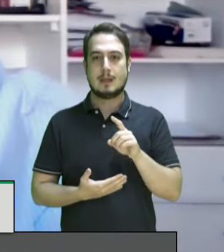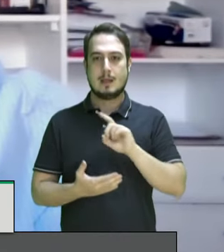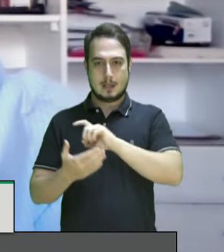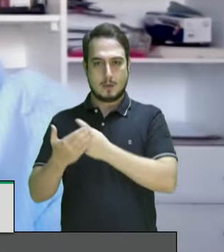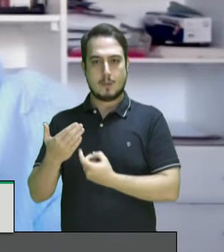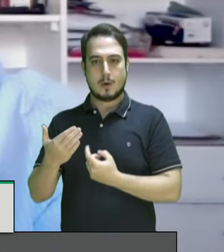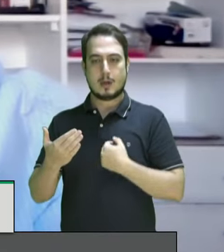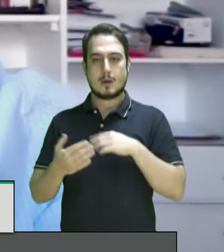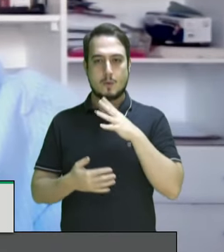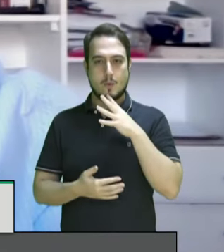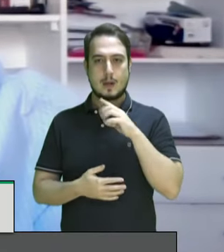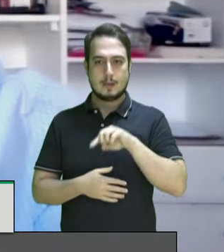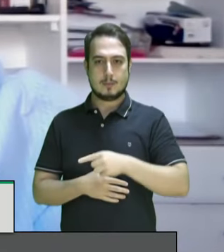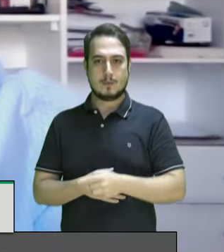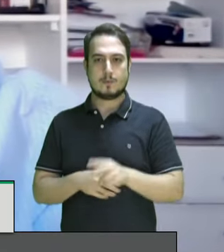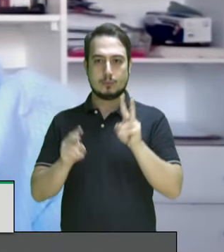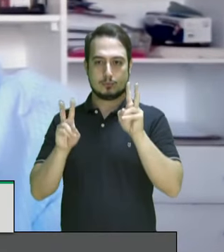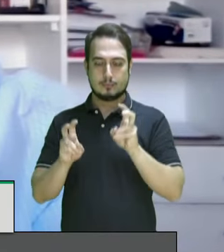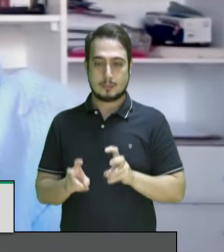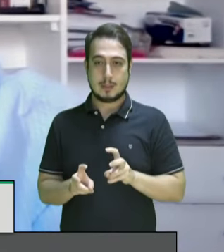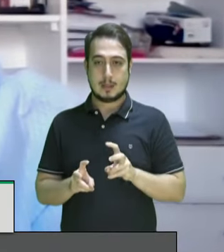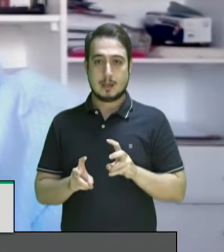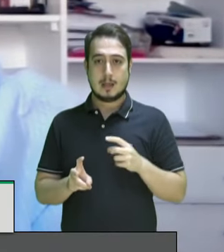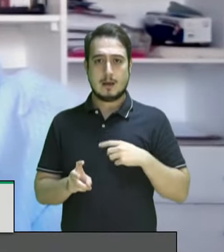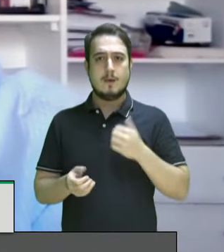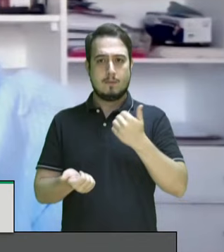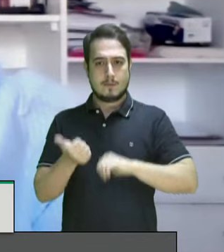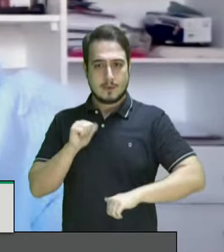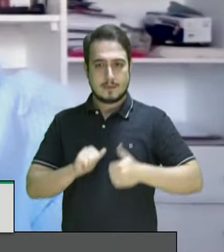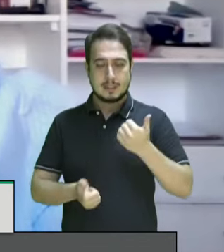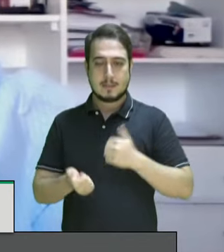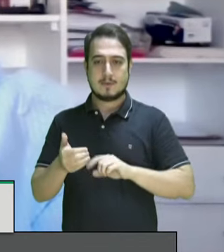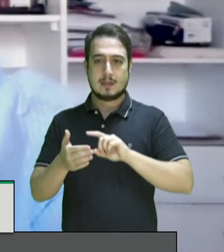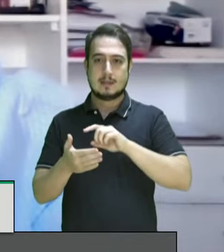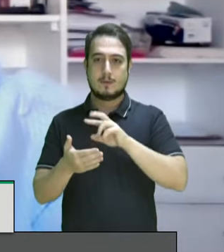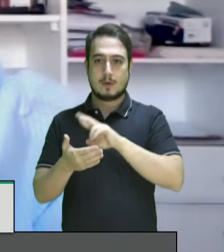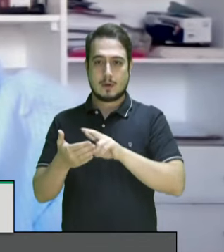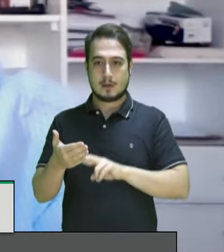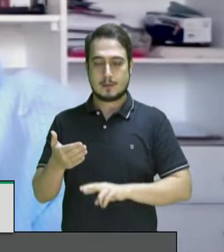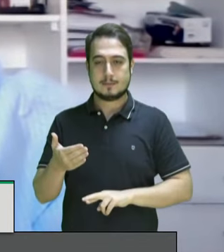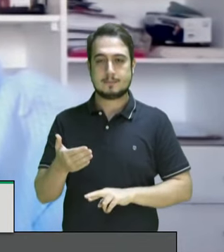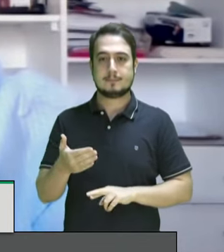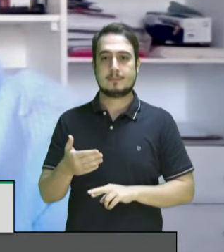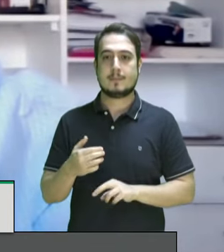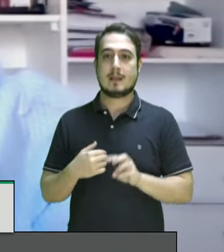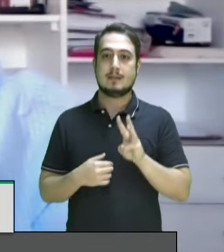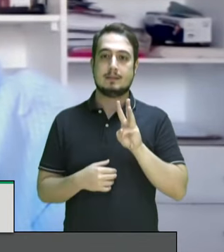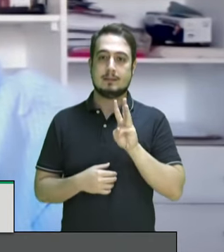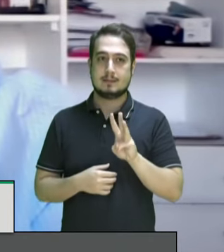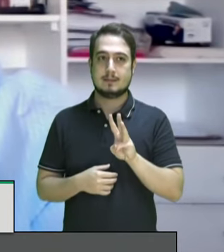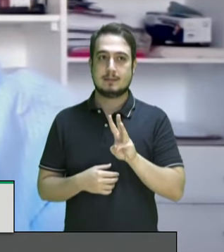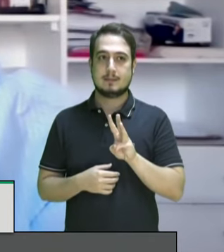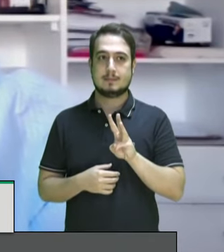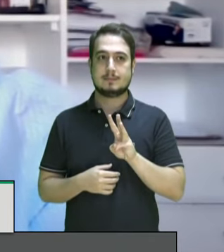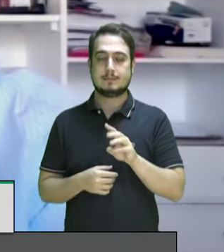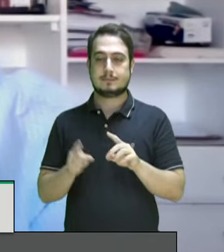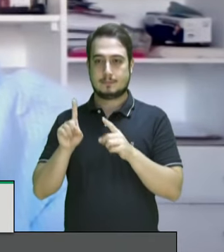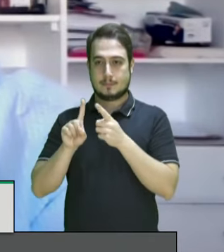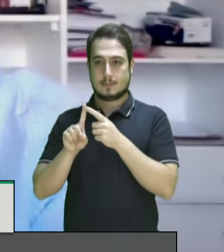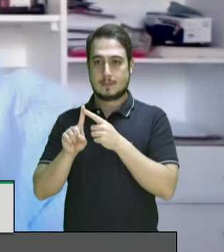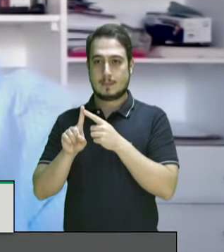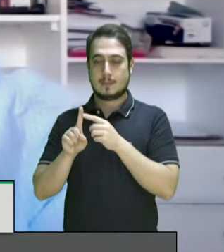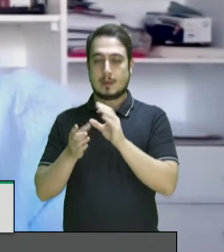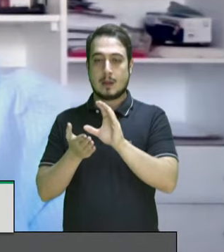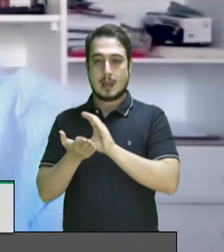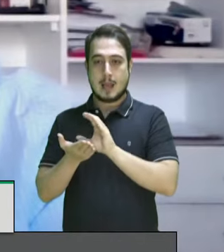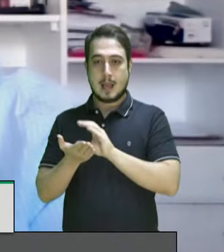e aqui foi feita uma avaliação no relatório que destaca três itens primeiro recursos destinados à